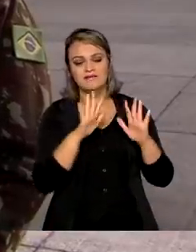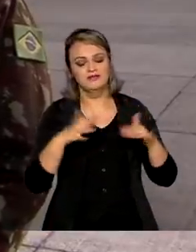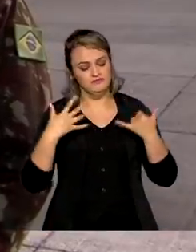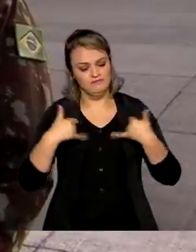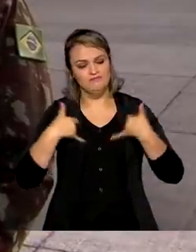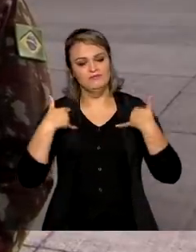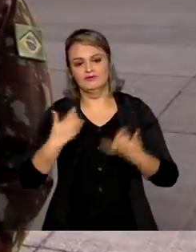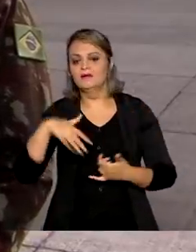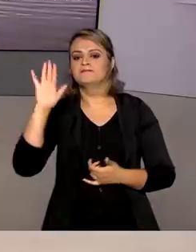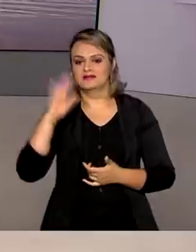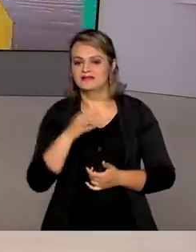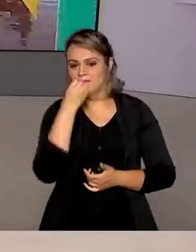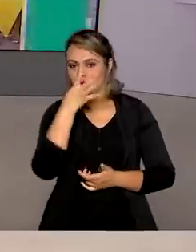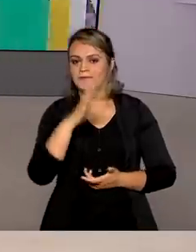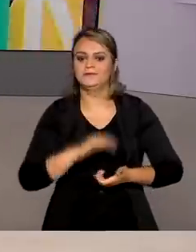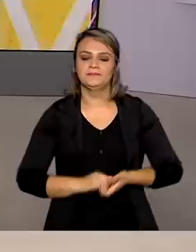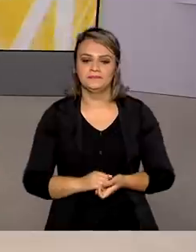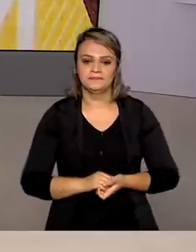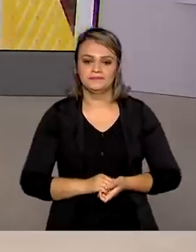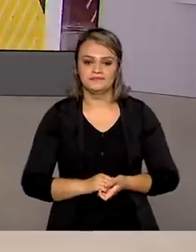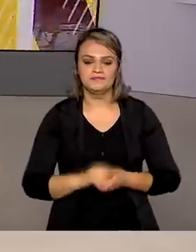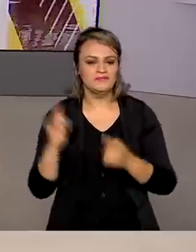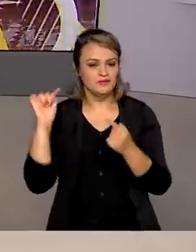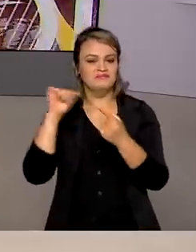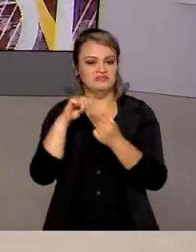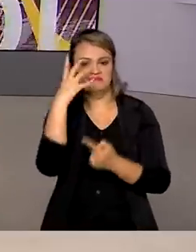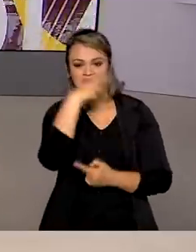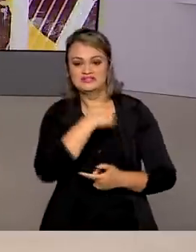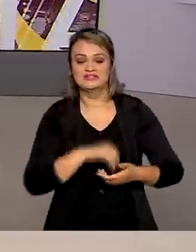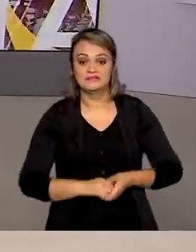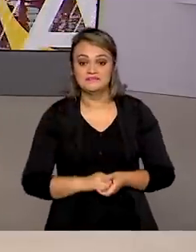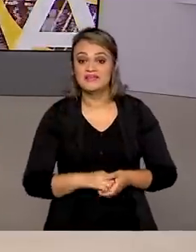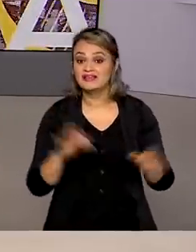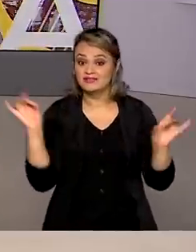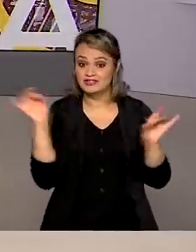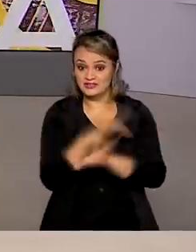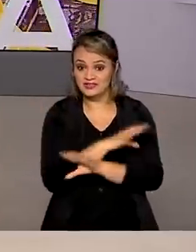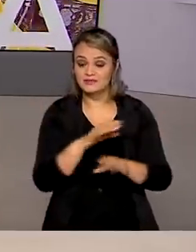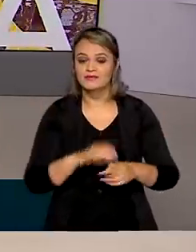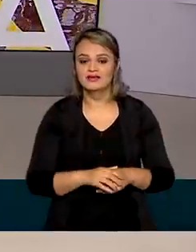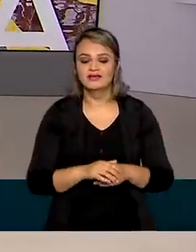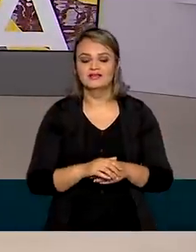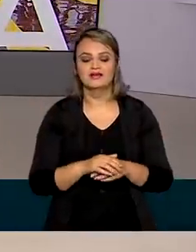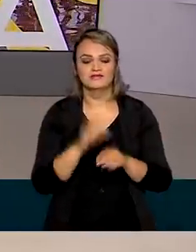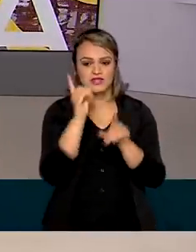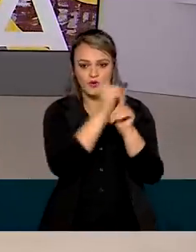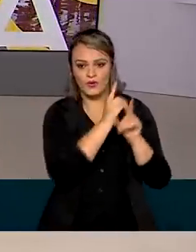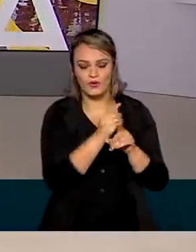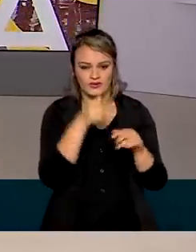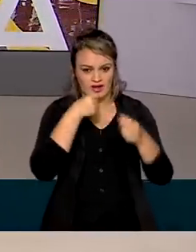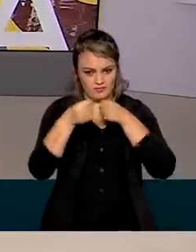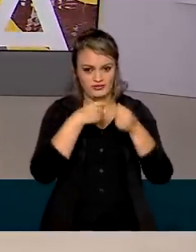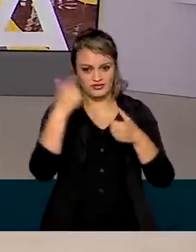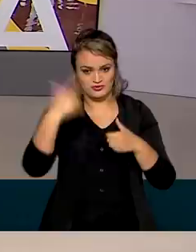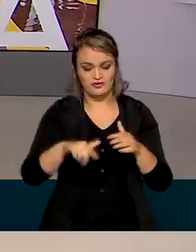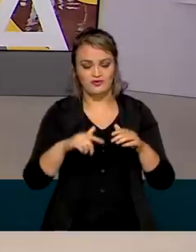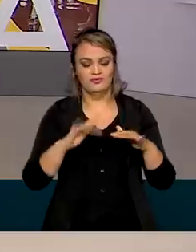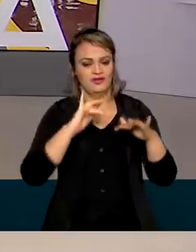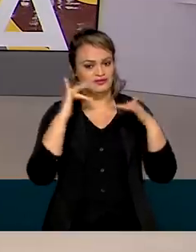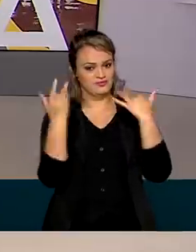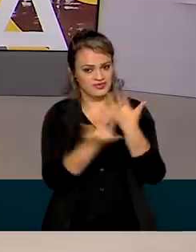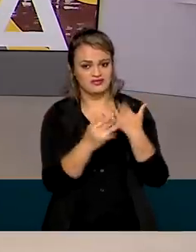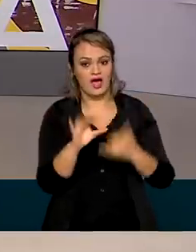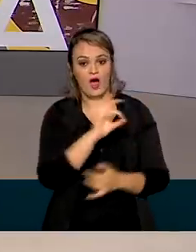é bem maior e compensa. A missão é bonita, né? Olha, o Brasil em Dia fica por aqui. Você pode rever as reportagens em nossas redes